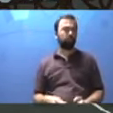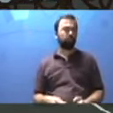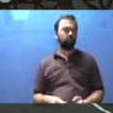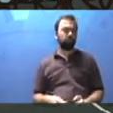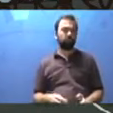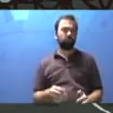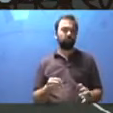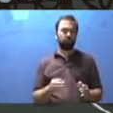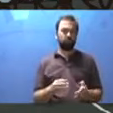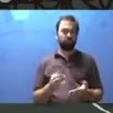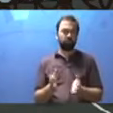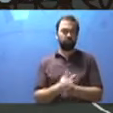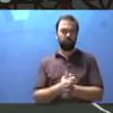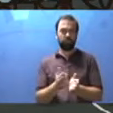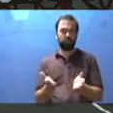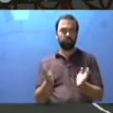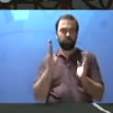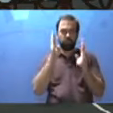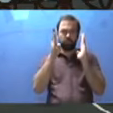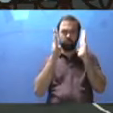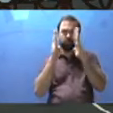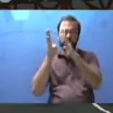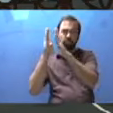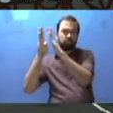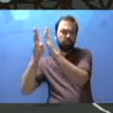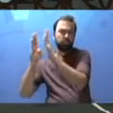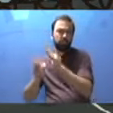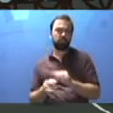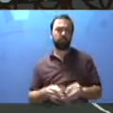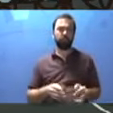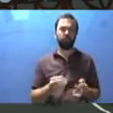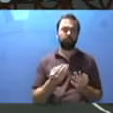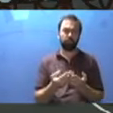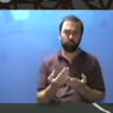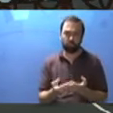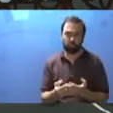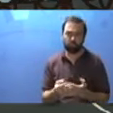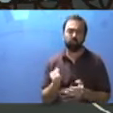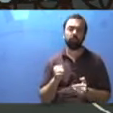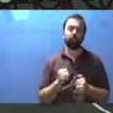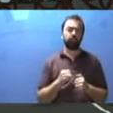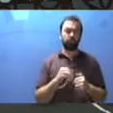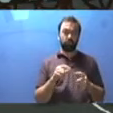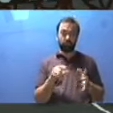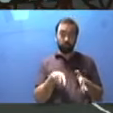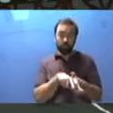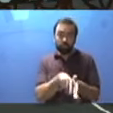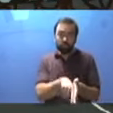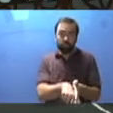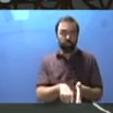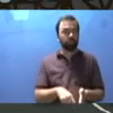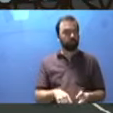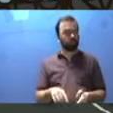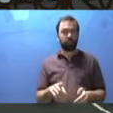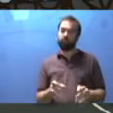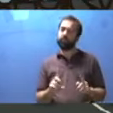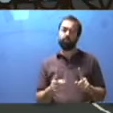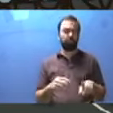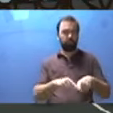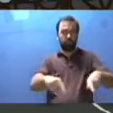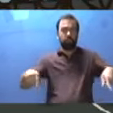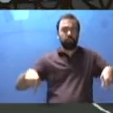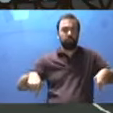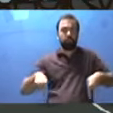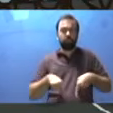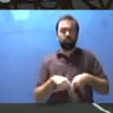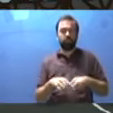você tem aula. A biblioteca. O que você faz na biblioteca? Só aula de estudo? Você vai lá, pesquisa, mas